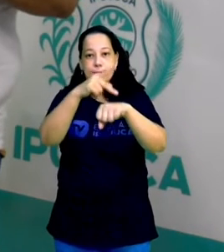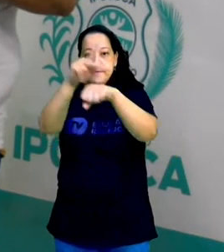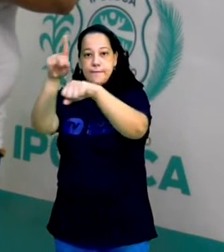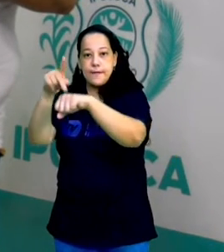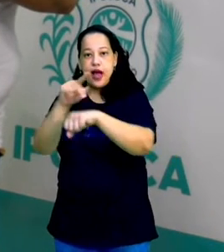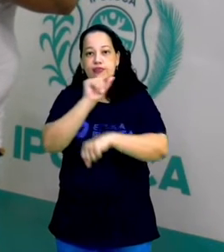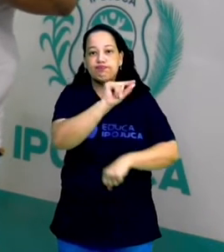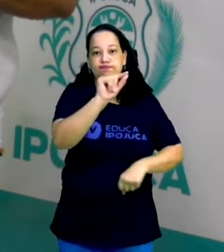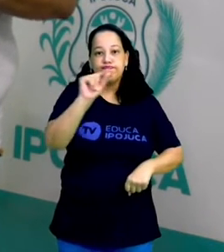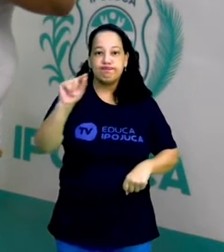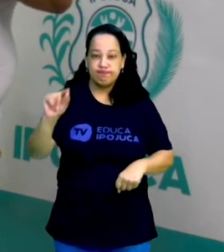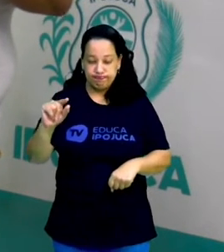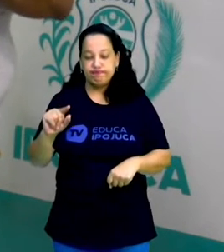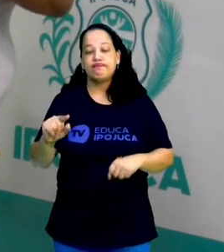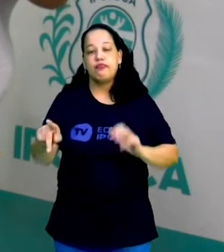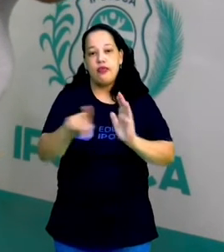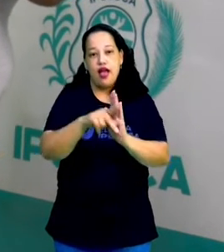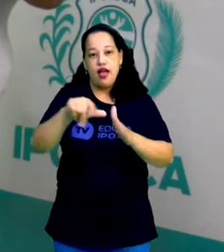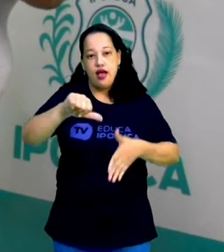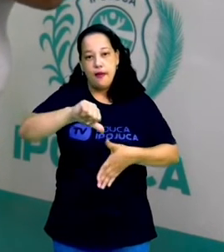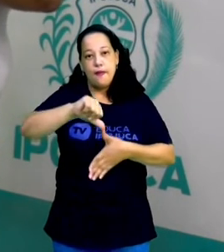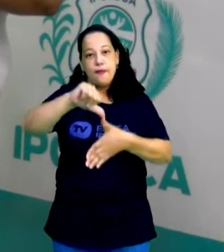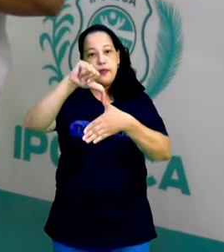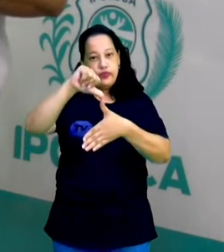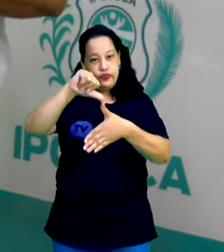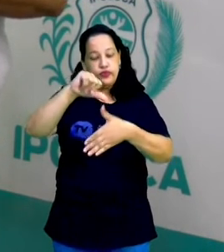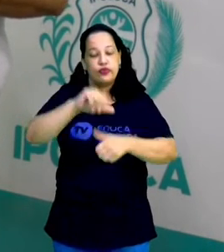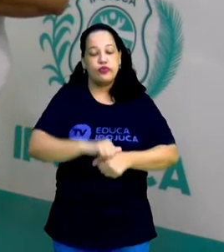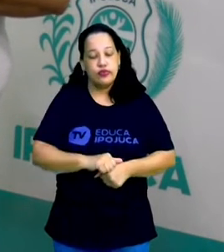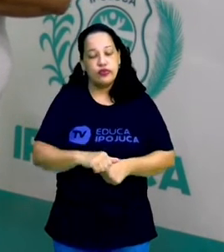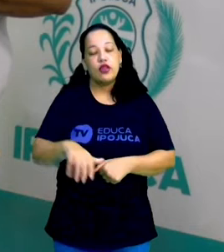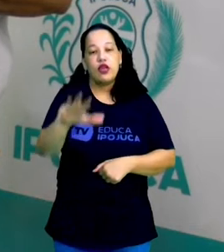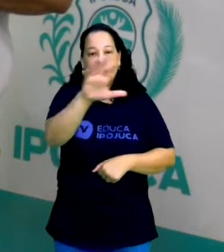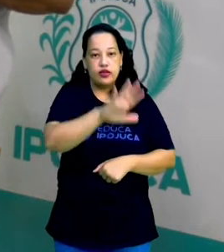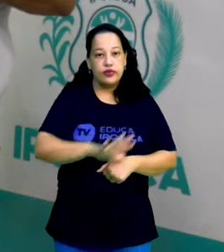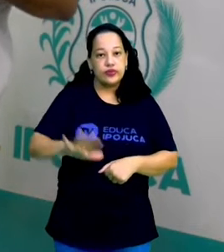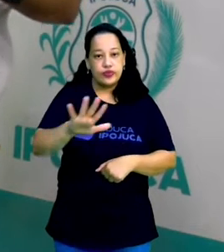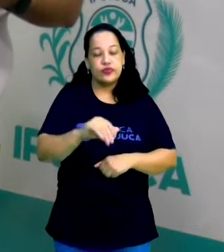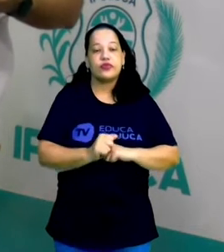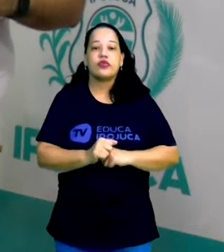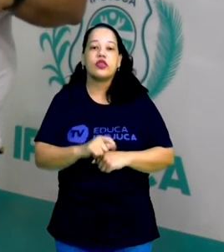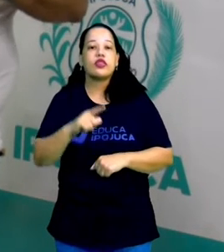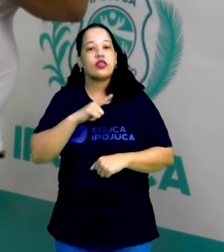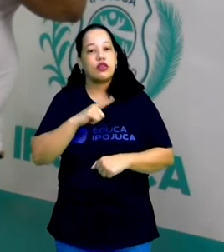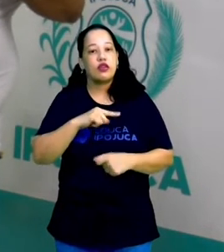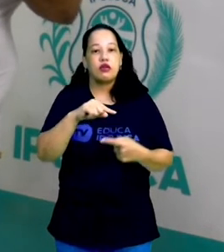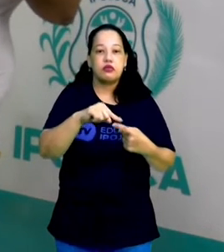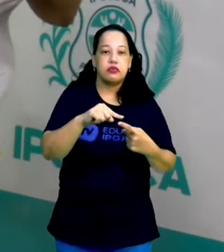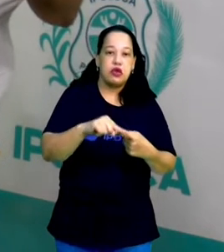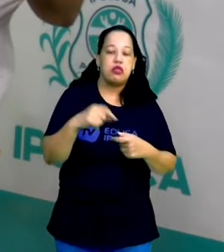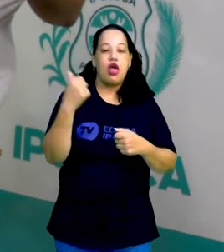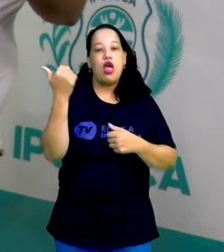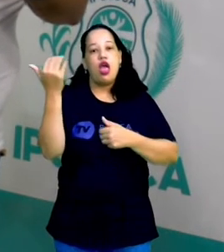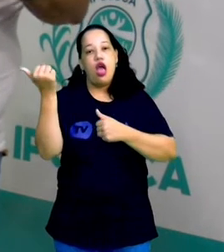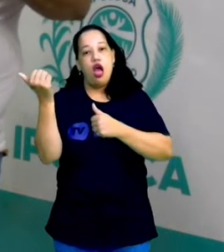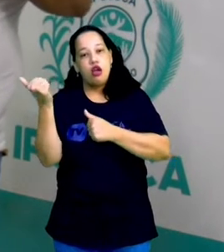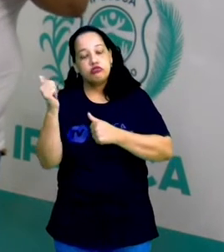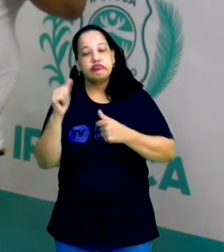desse continente sul-americano, dessa parte do continente sul-americano. Vamos citar aí a Argentina,